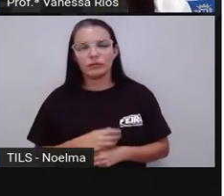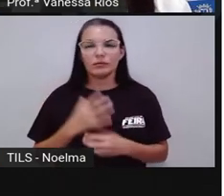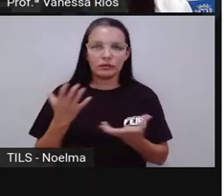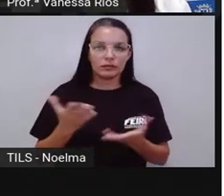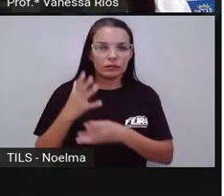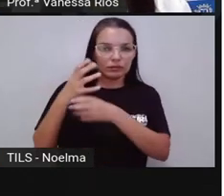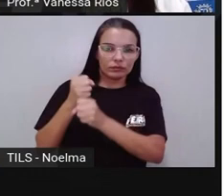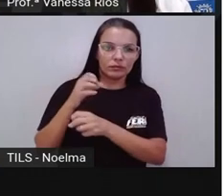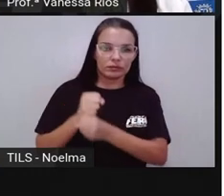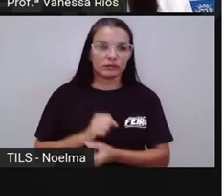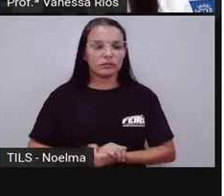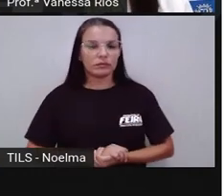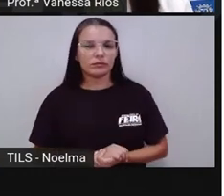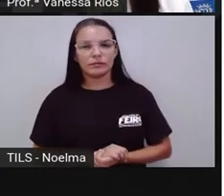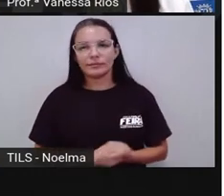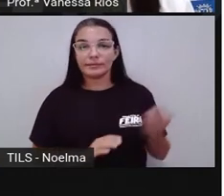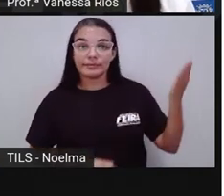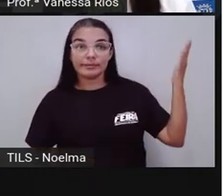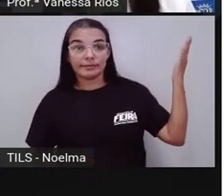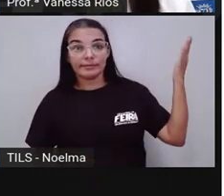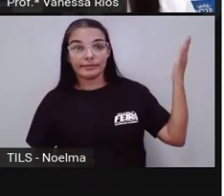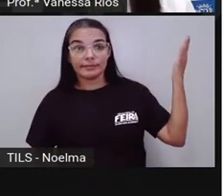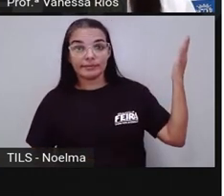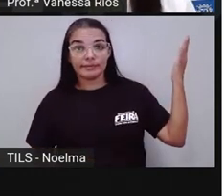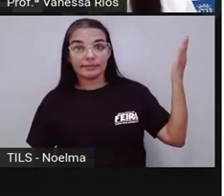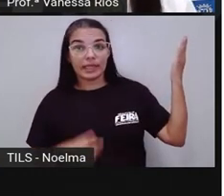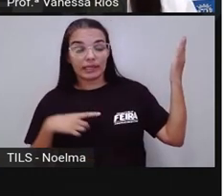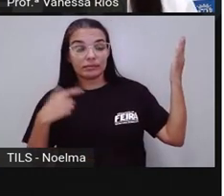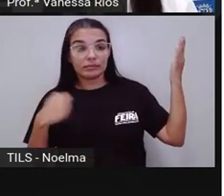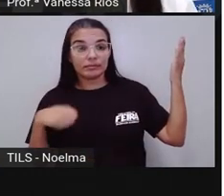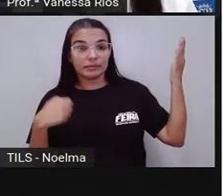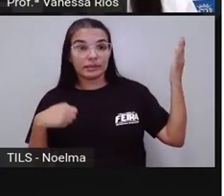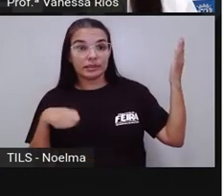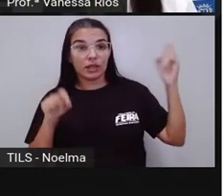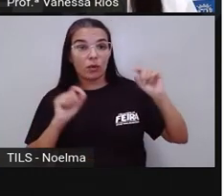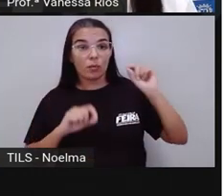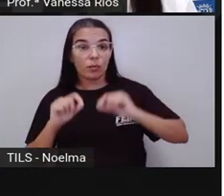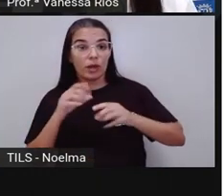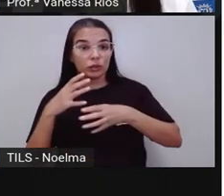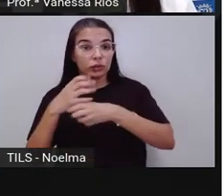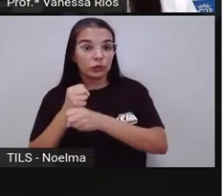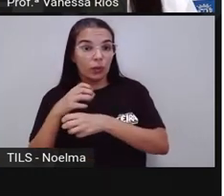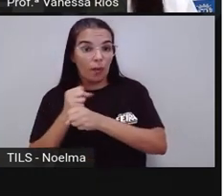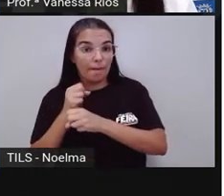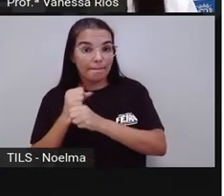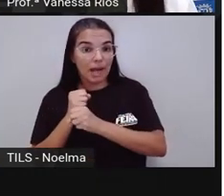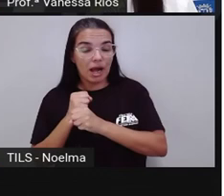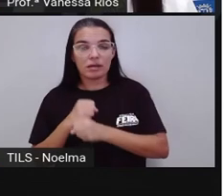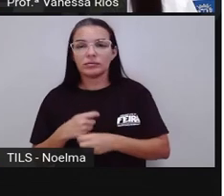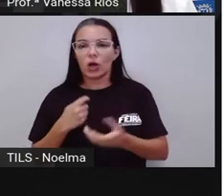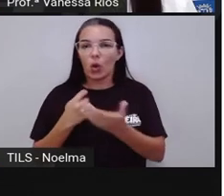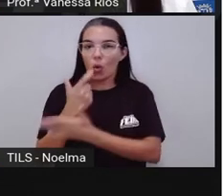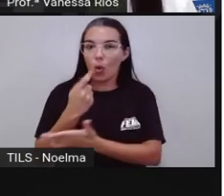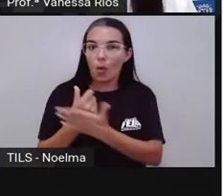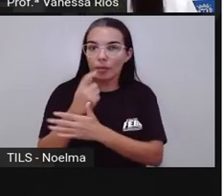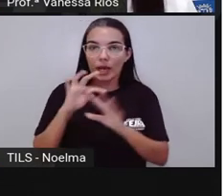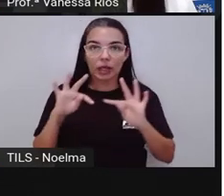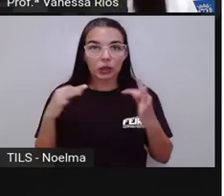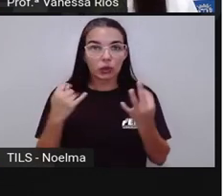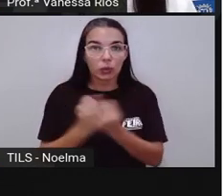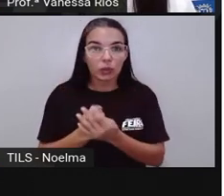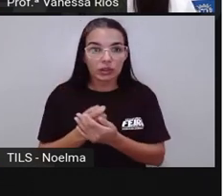cálculo. Então, olha só. Eu preciso aí somar, né? Na conta de todas as